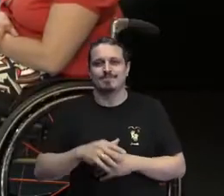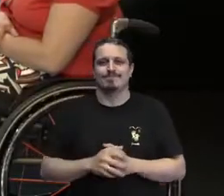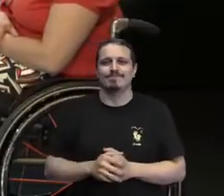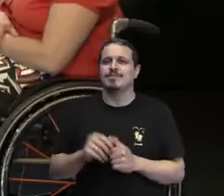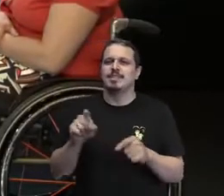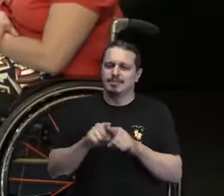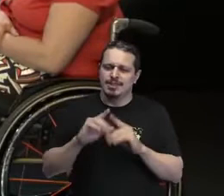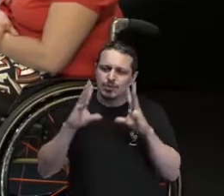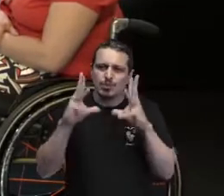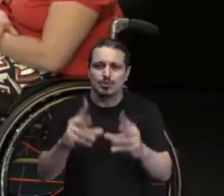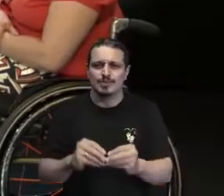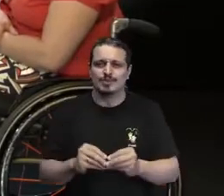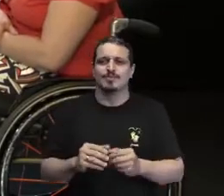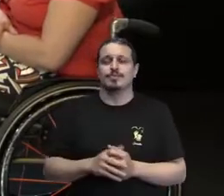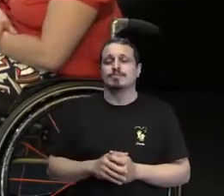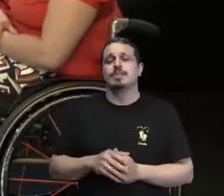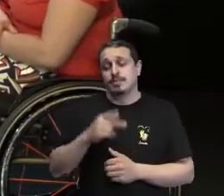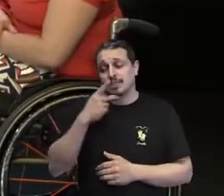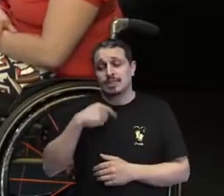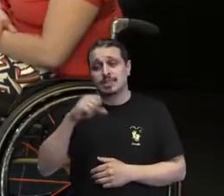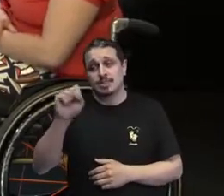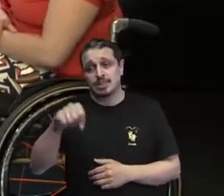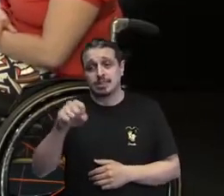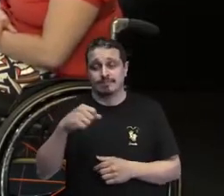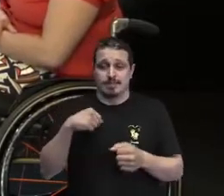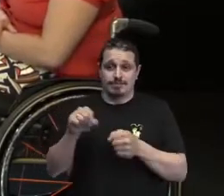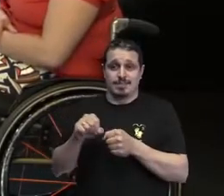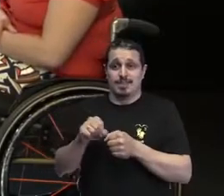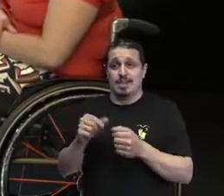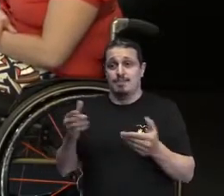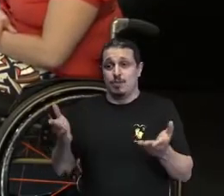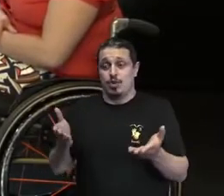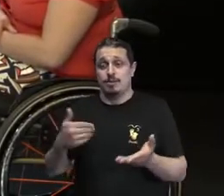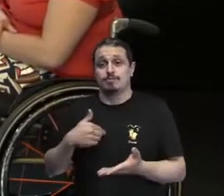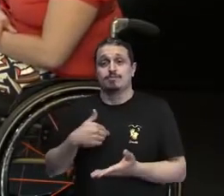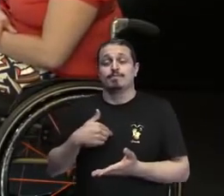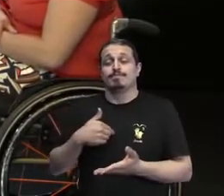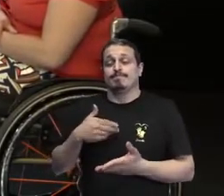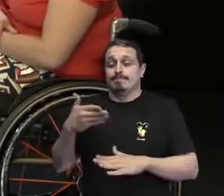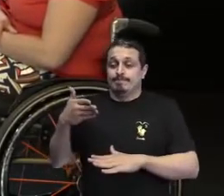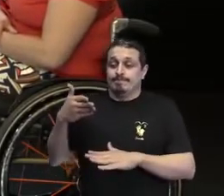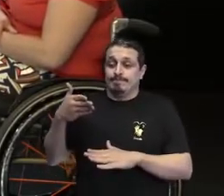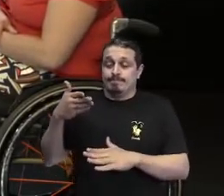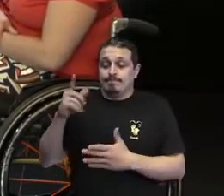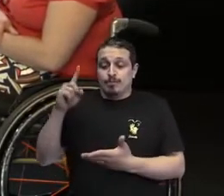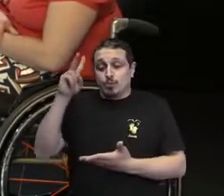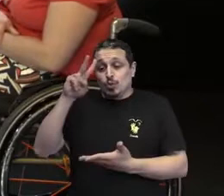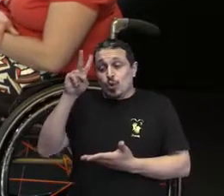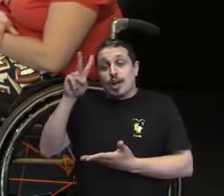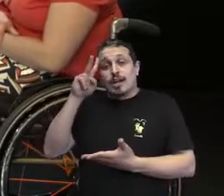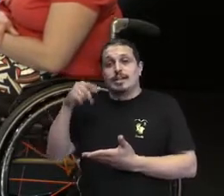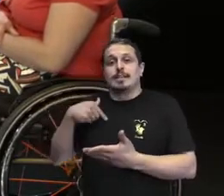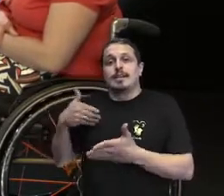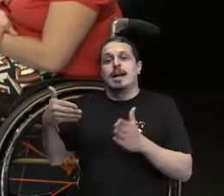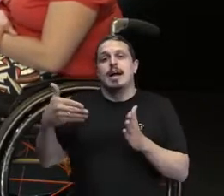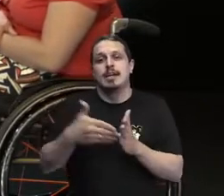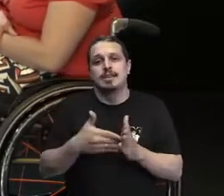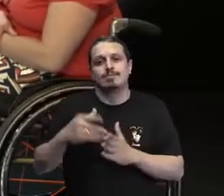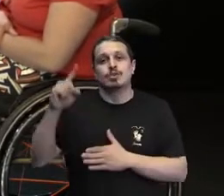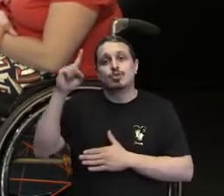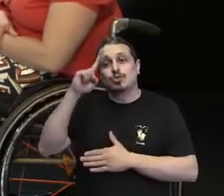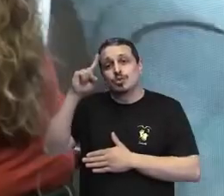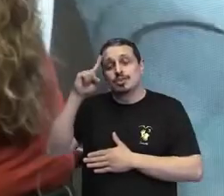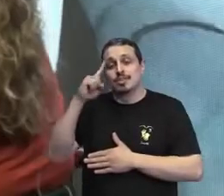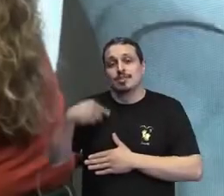porque fizeram parte da minha história e vão fazer até o último dia da minha vida. Essa é uma